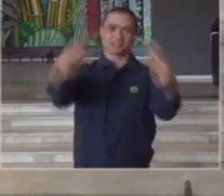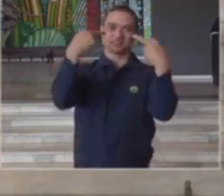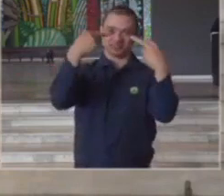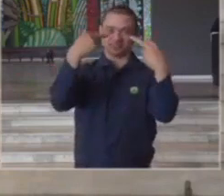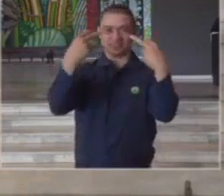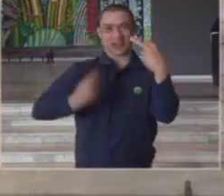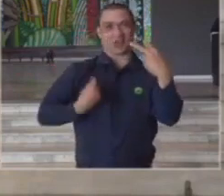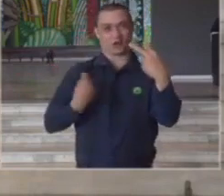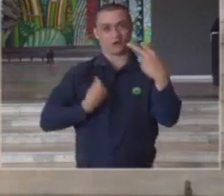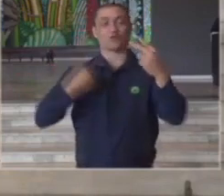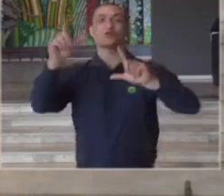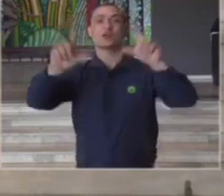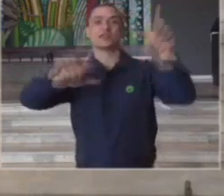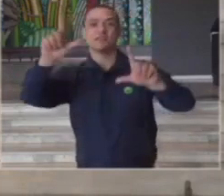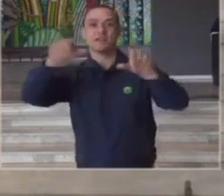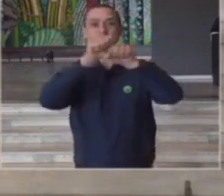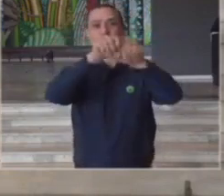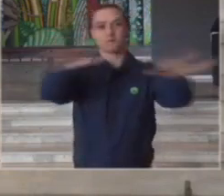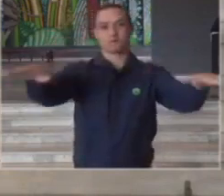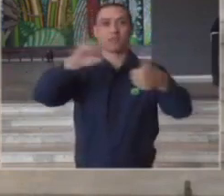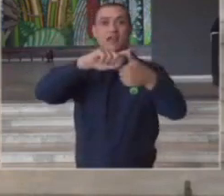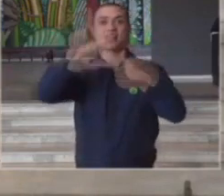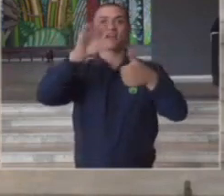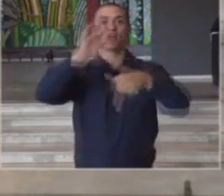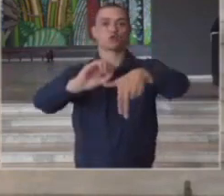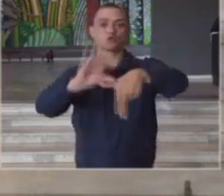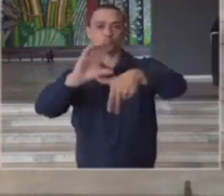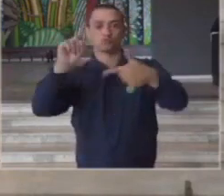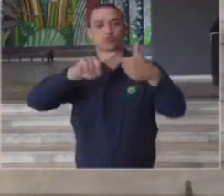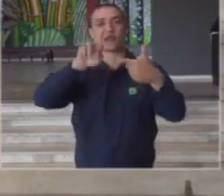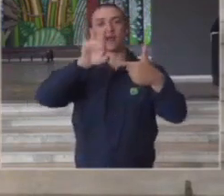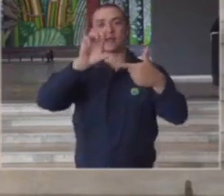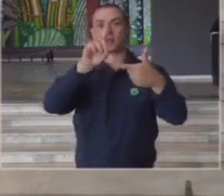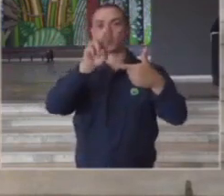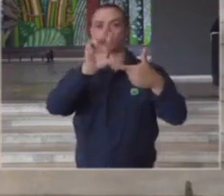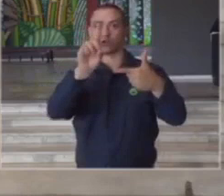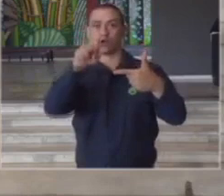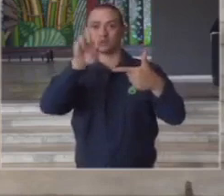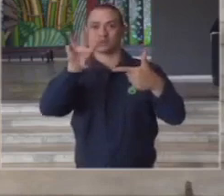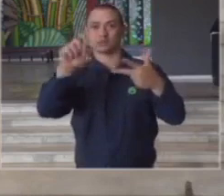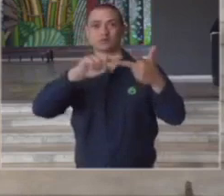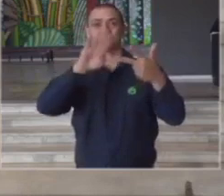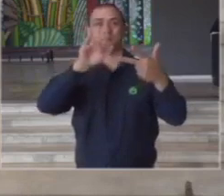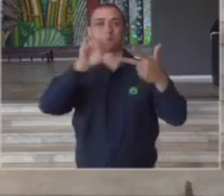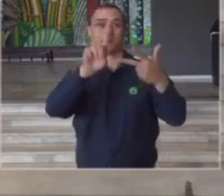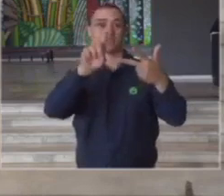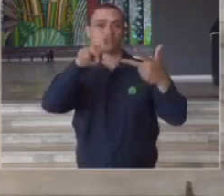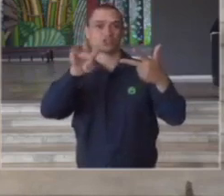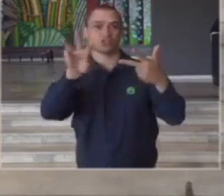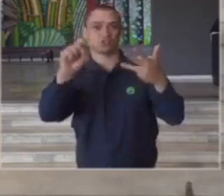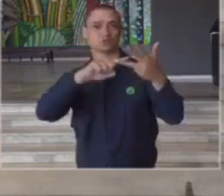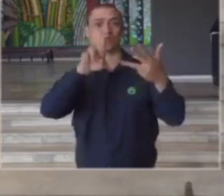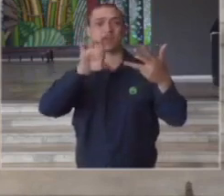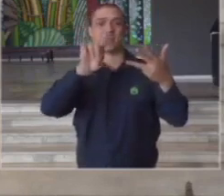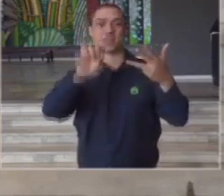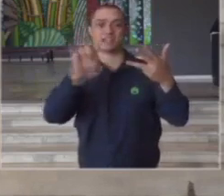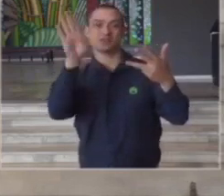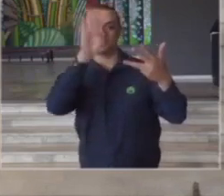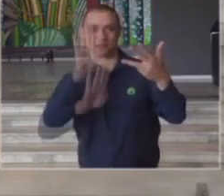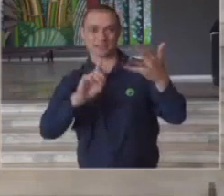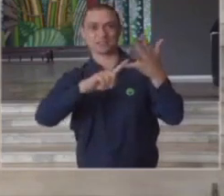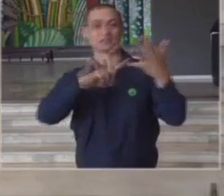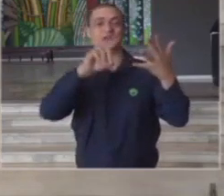na transmissão que está sendo feita pela TV Cultura pela Record News pela Band News pela Rede Brasil pela TV